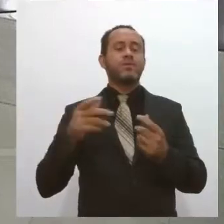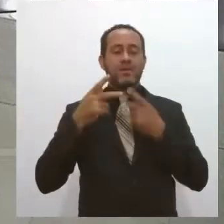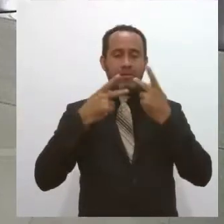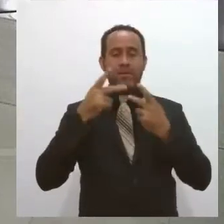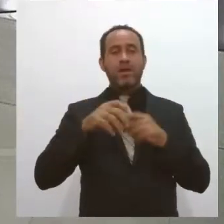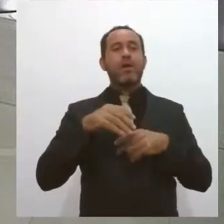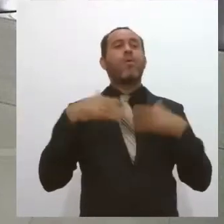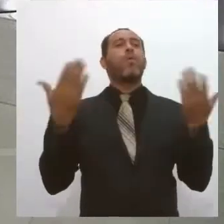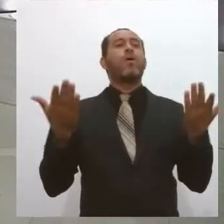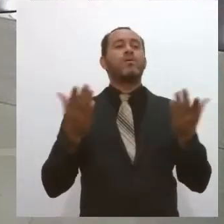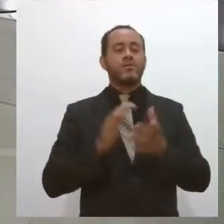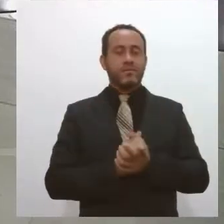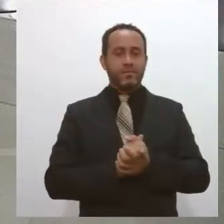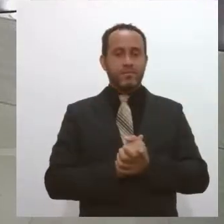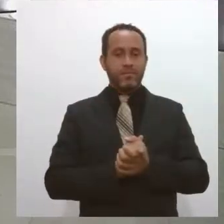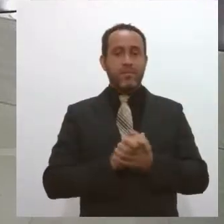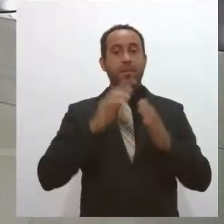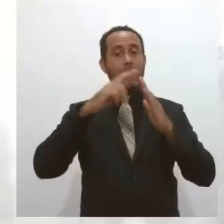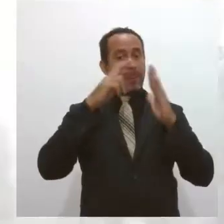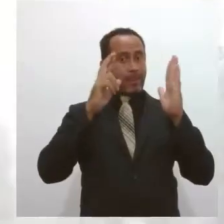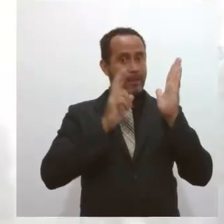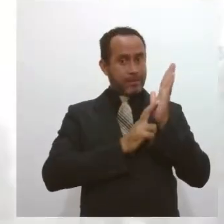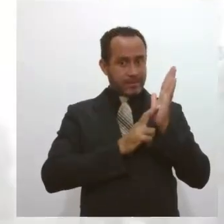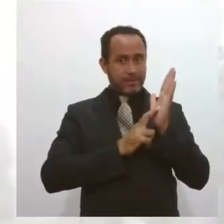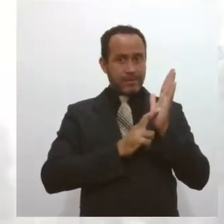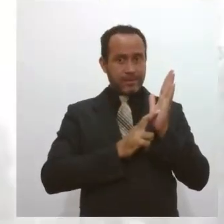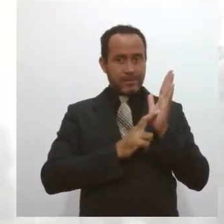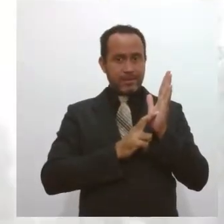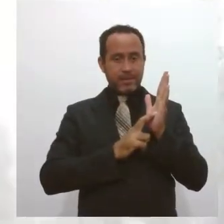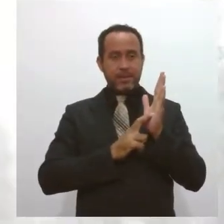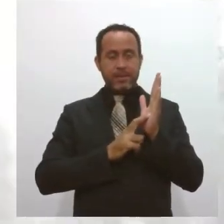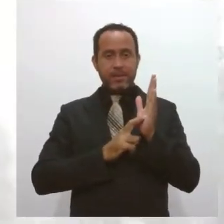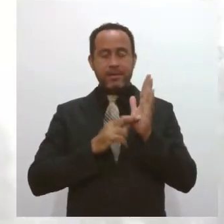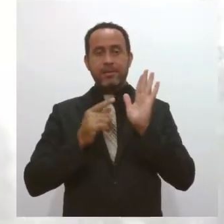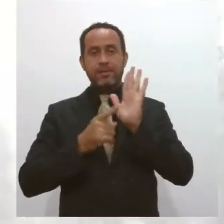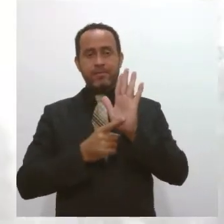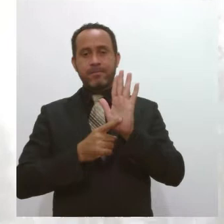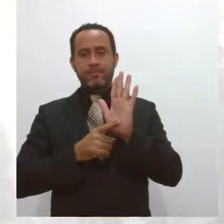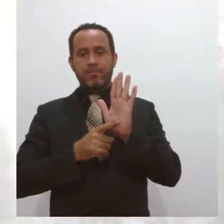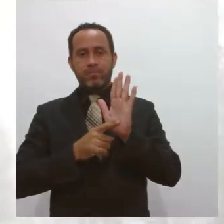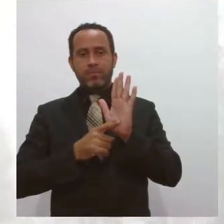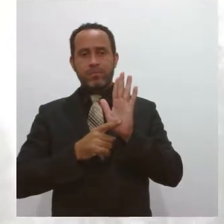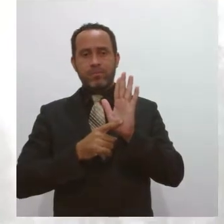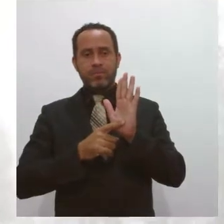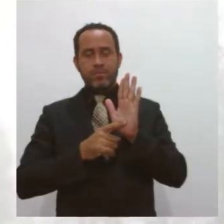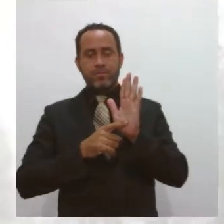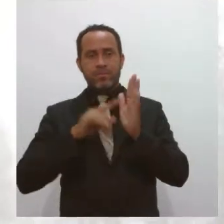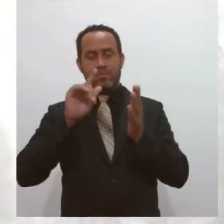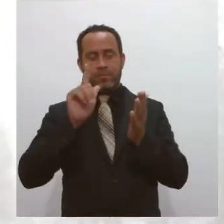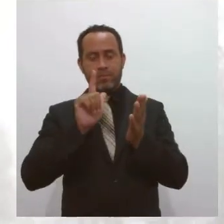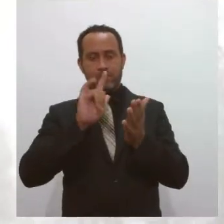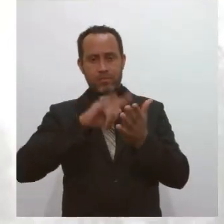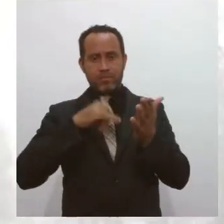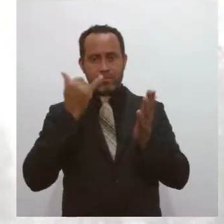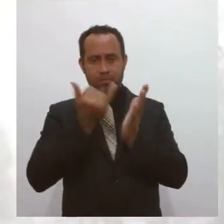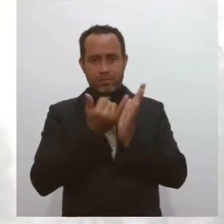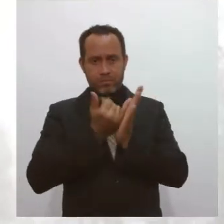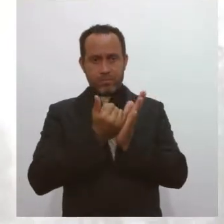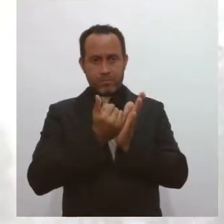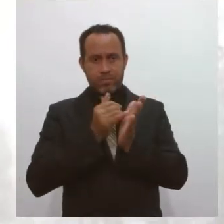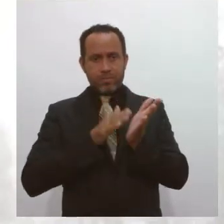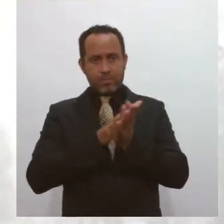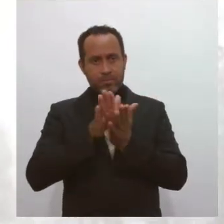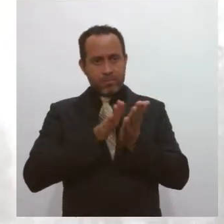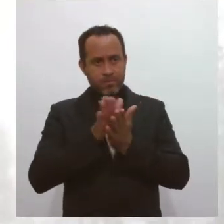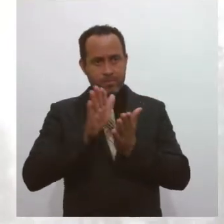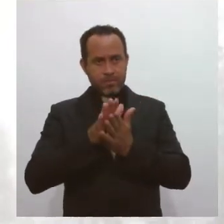Na verdade, o critério de exigência da apresentação da declaração pelo rendimento é o critério de